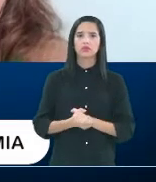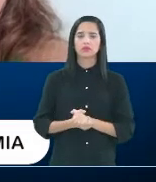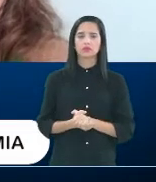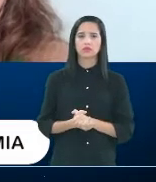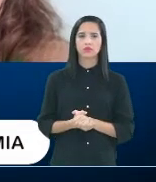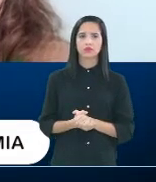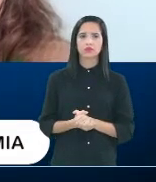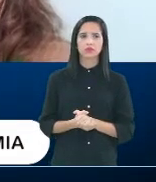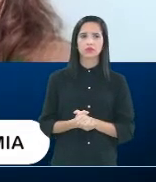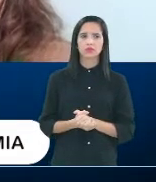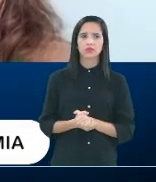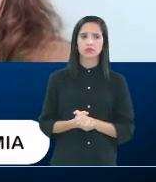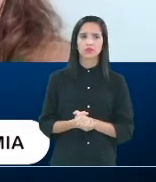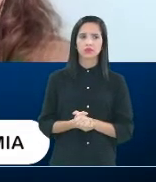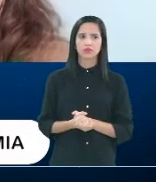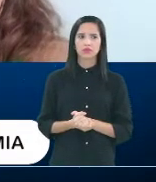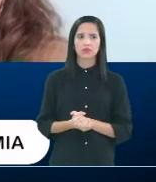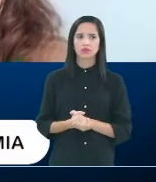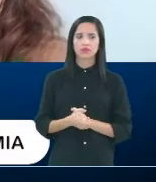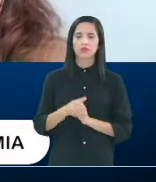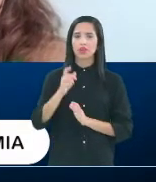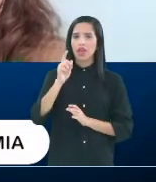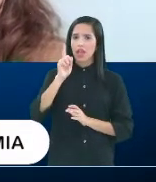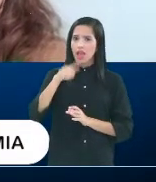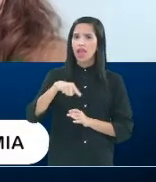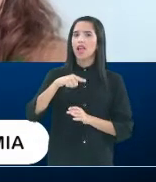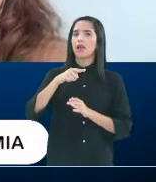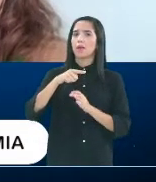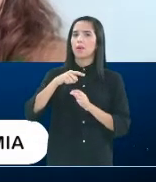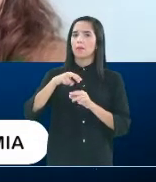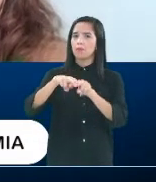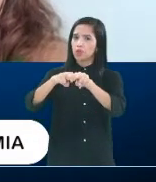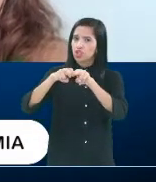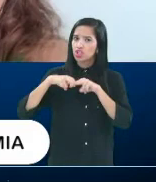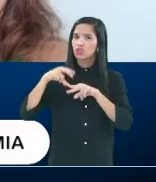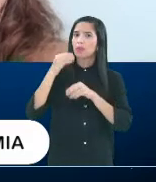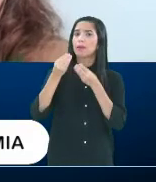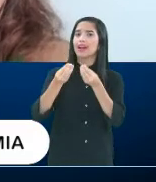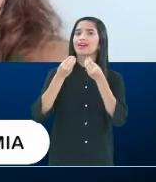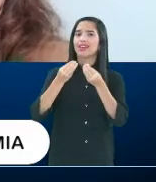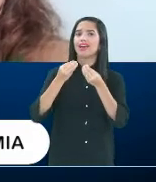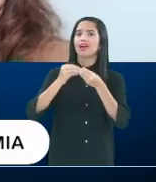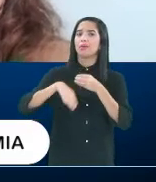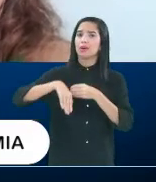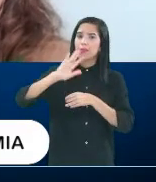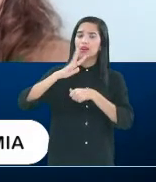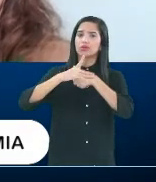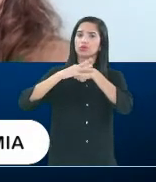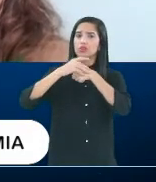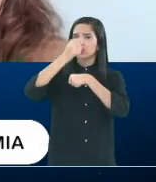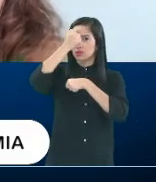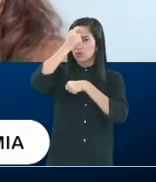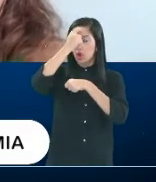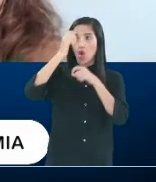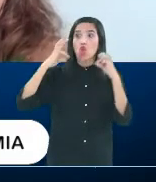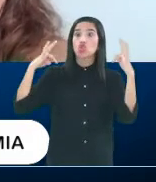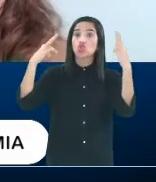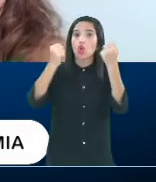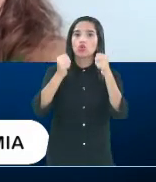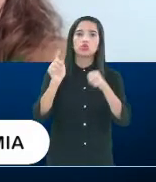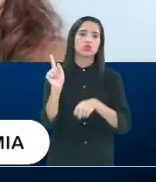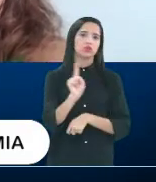ele funciona como gatilho. Então, não todas as pessoas, porque a